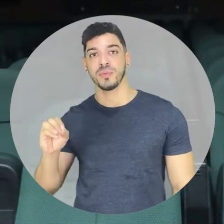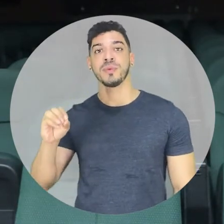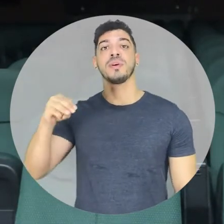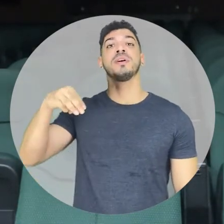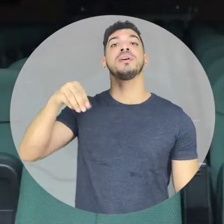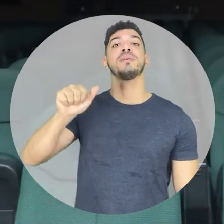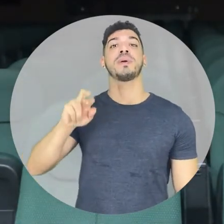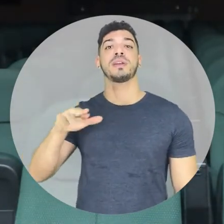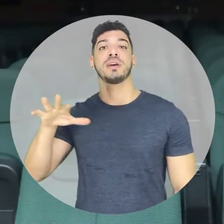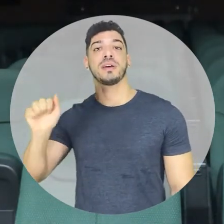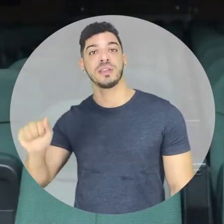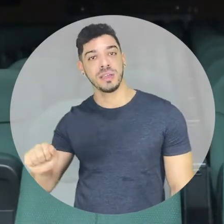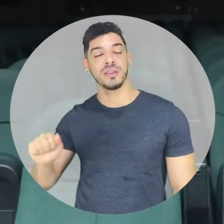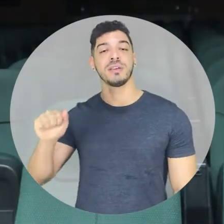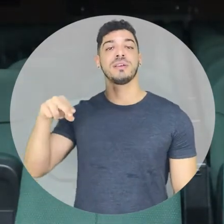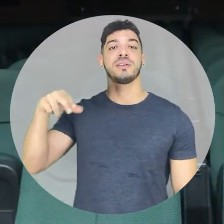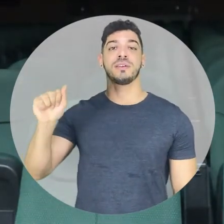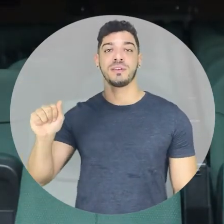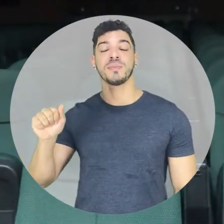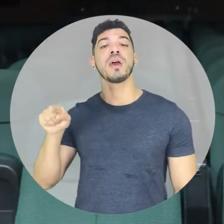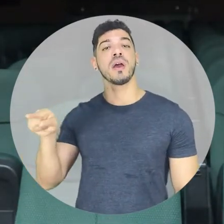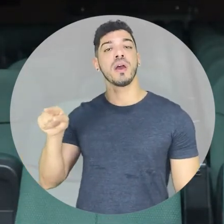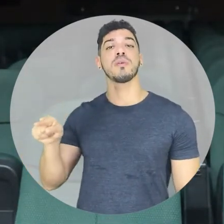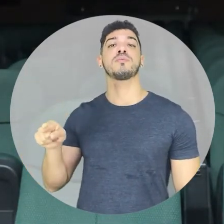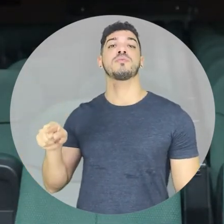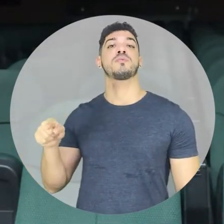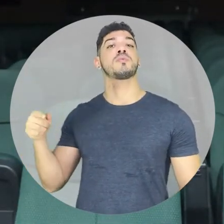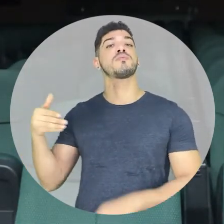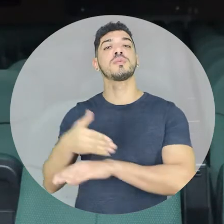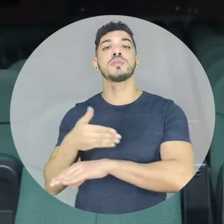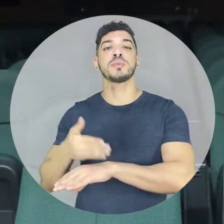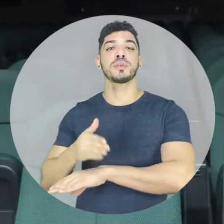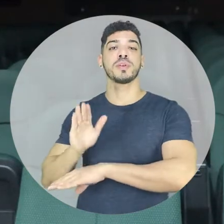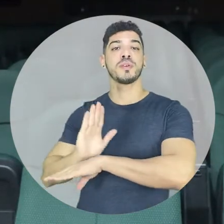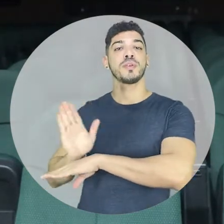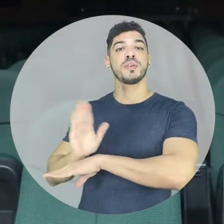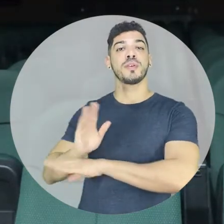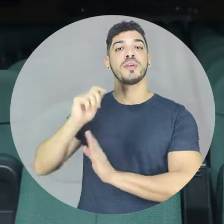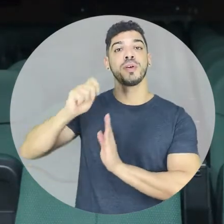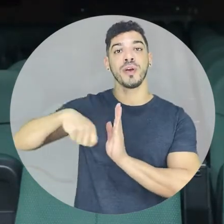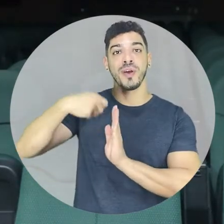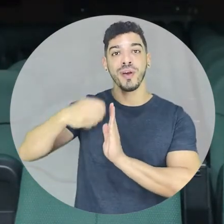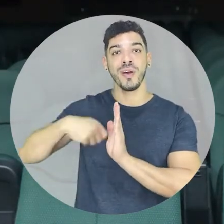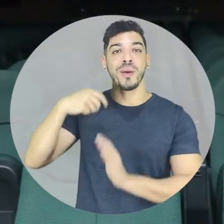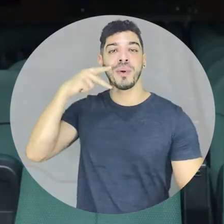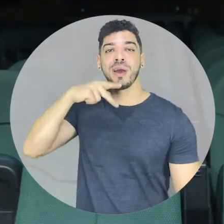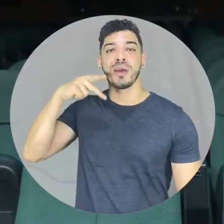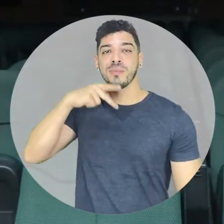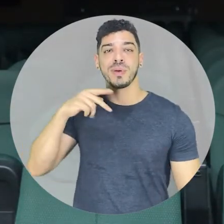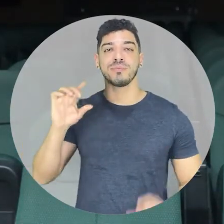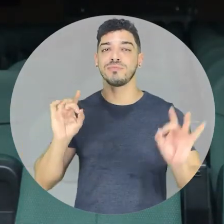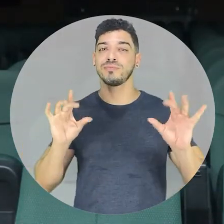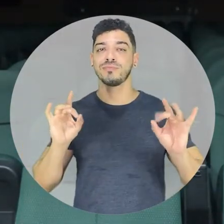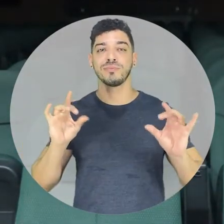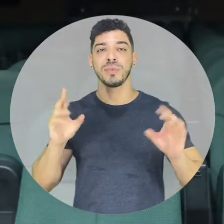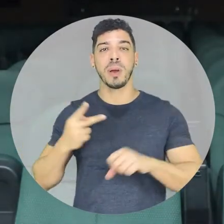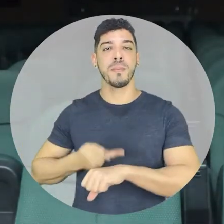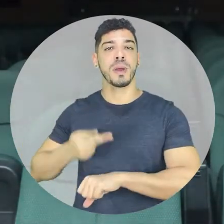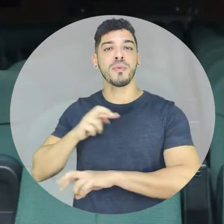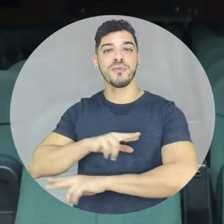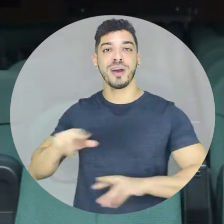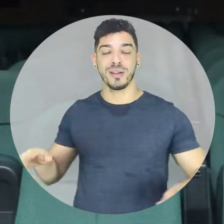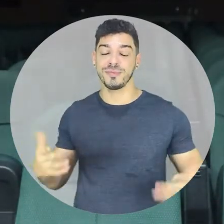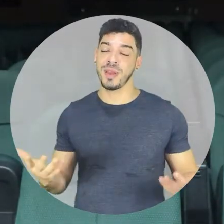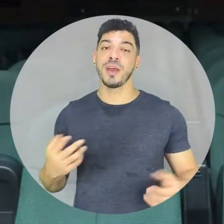Mariana Abreu. Eles estão no elenco do longa-metragem Paraibano, Incursão, premiadíssimo! Vale muito a pena!